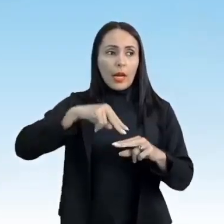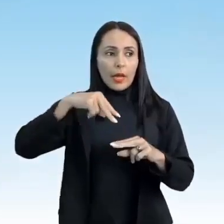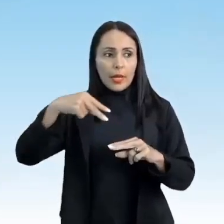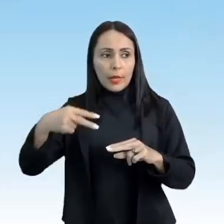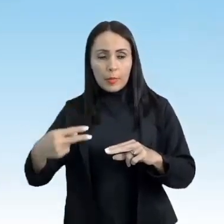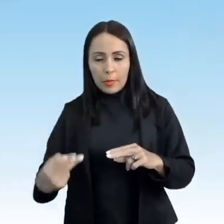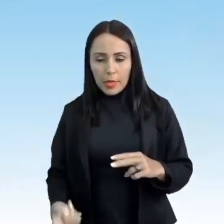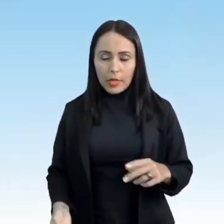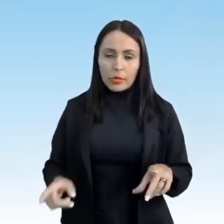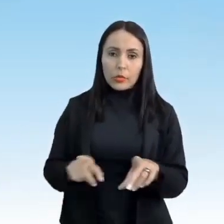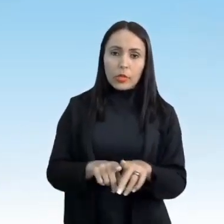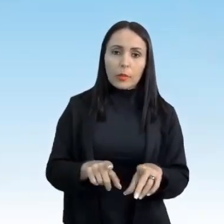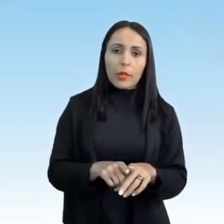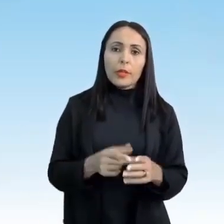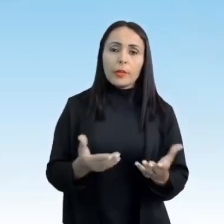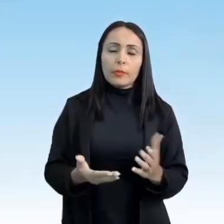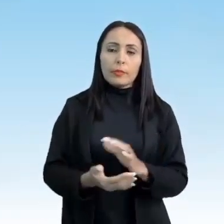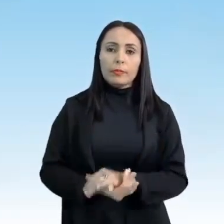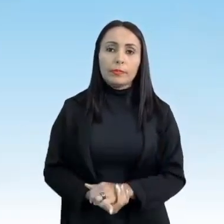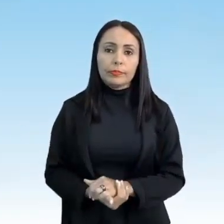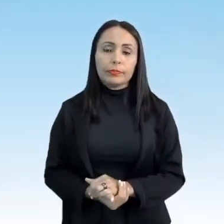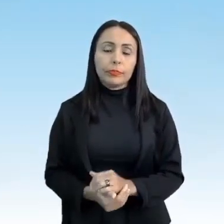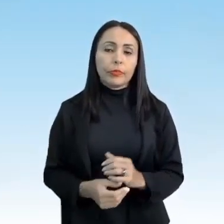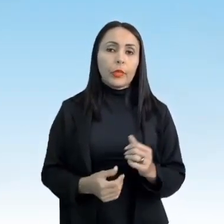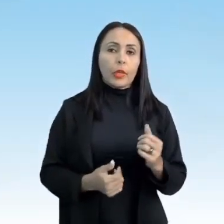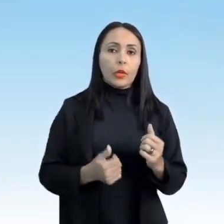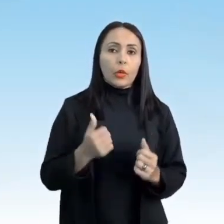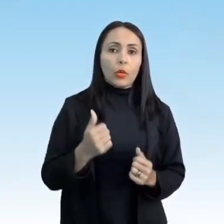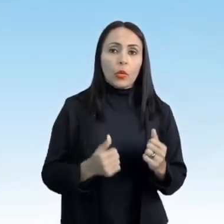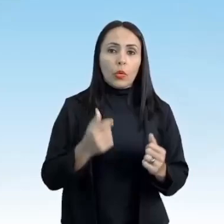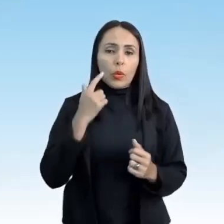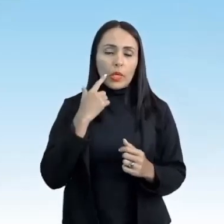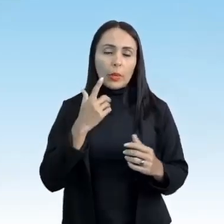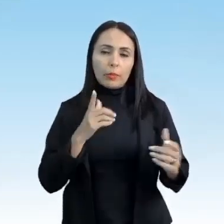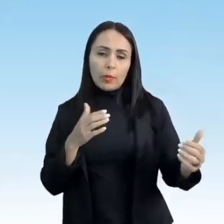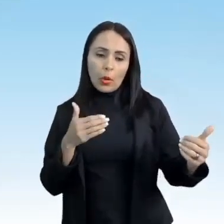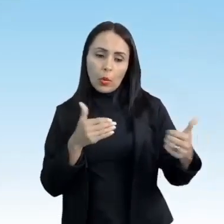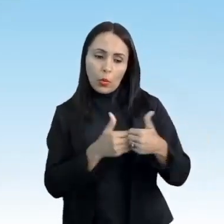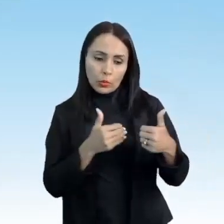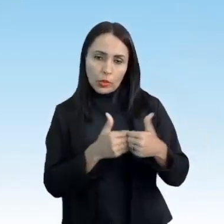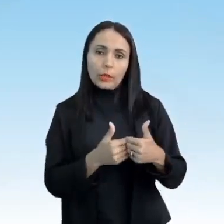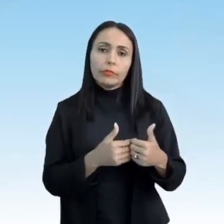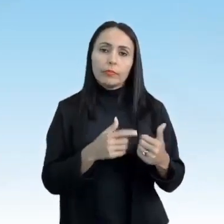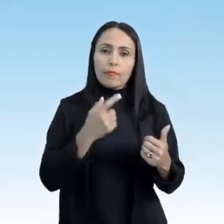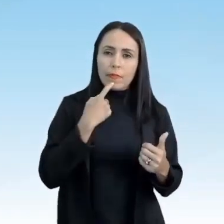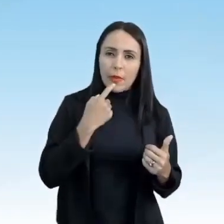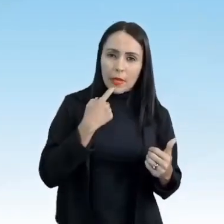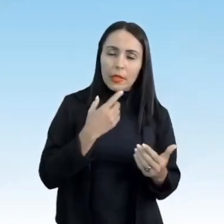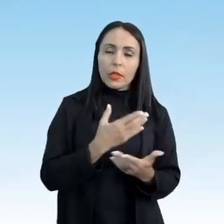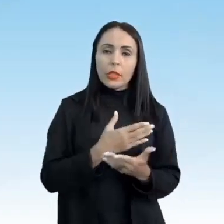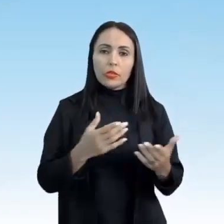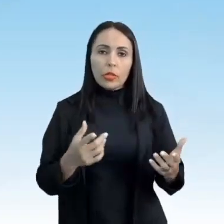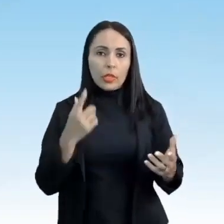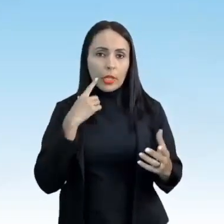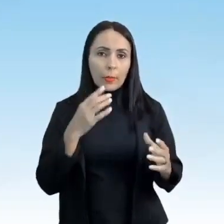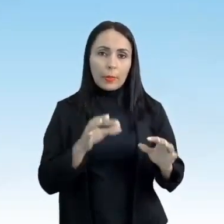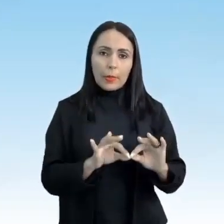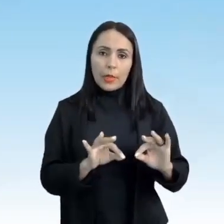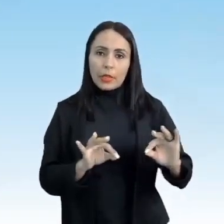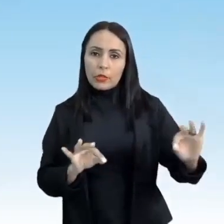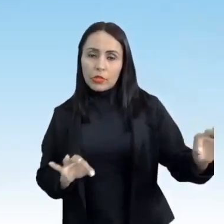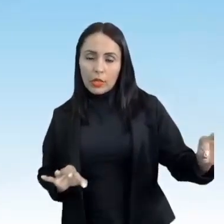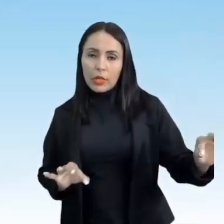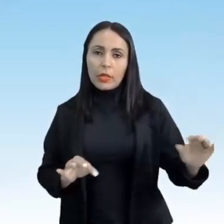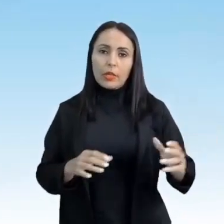lançamentos e saltos. Corridas tem corridas de curta distância ou de velocidade, média distância